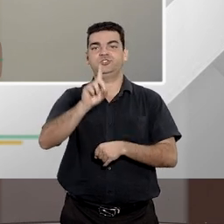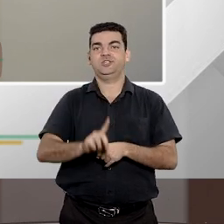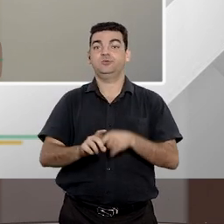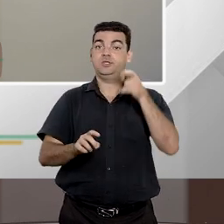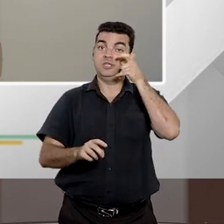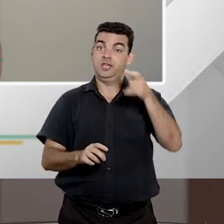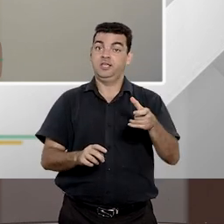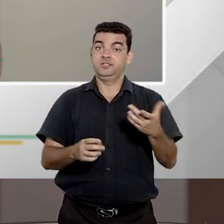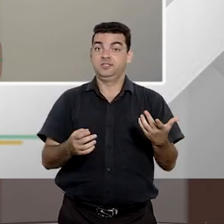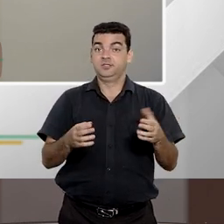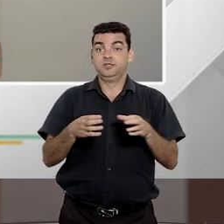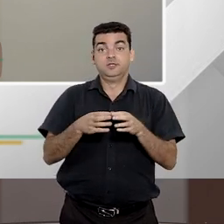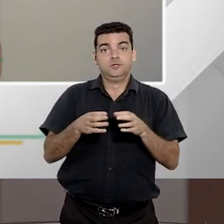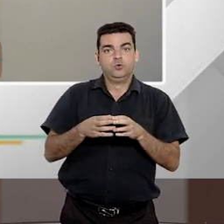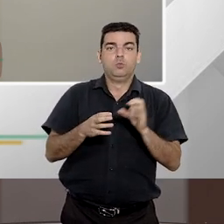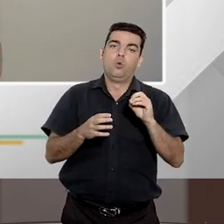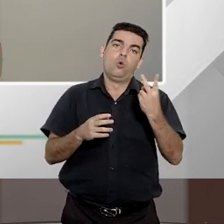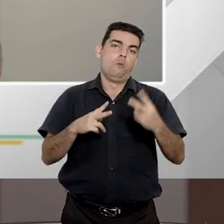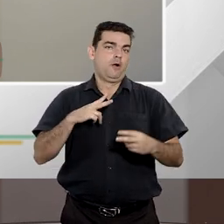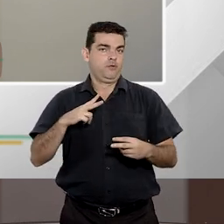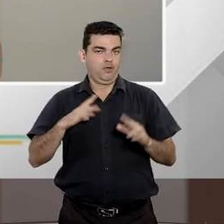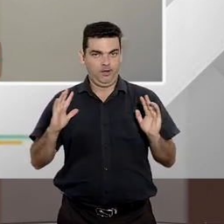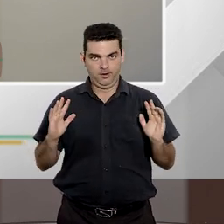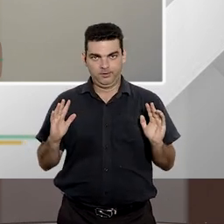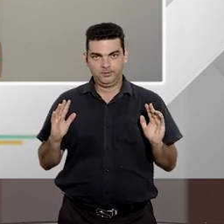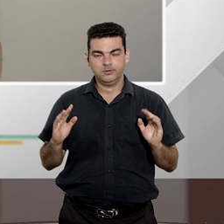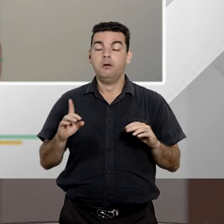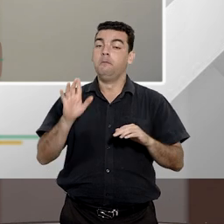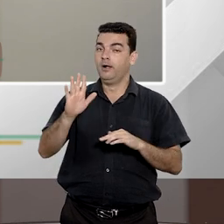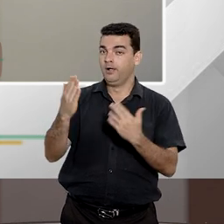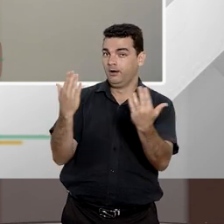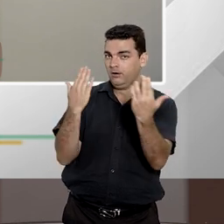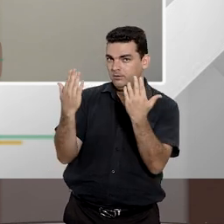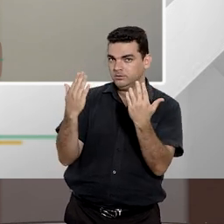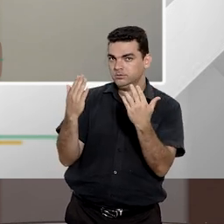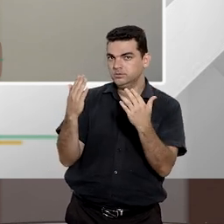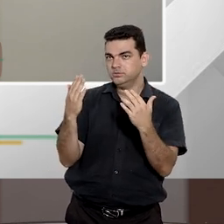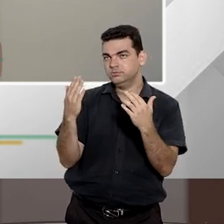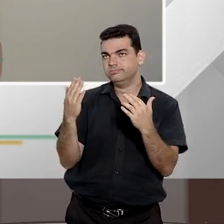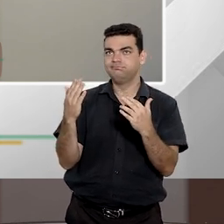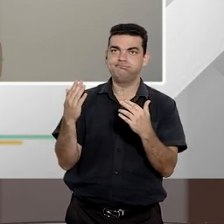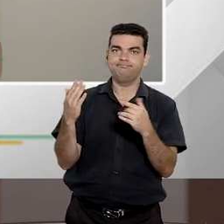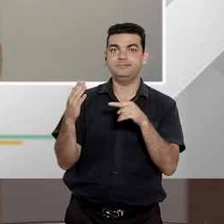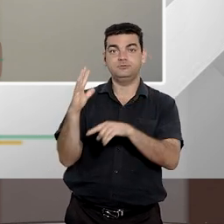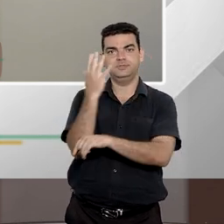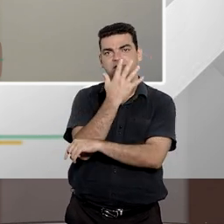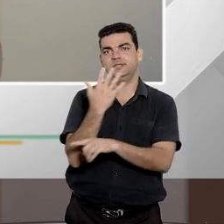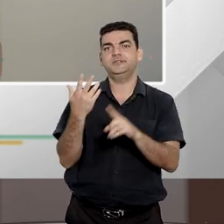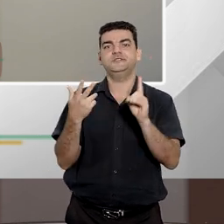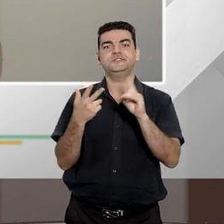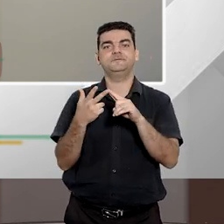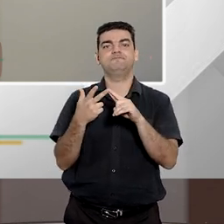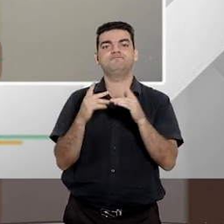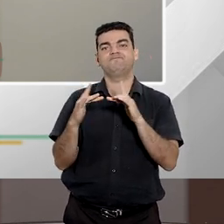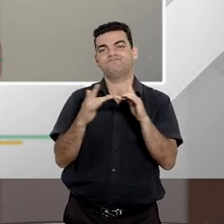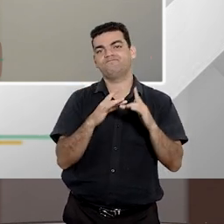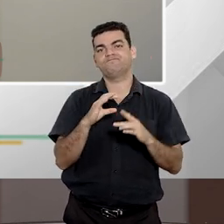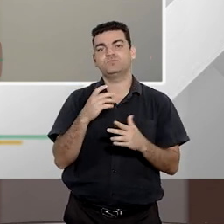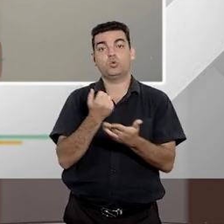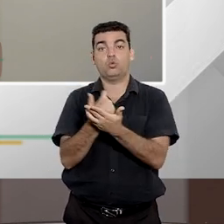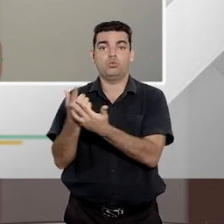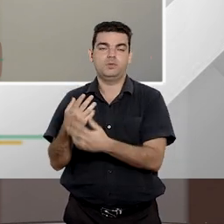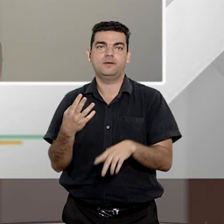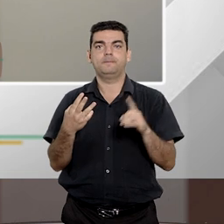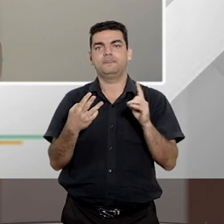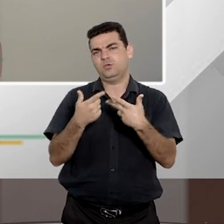interesses difusos e coletivos, que sejam relacionados ao meio ambiente, a relação do consumirista